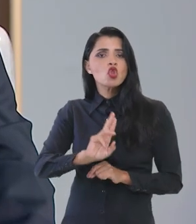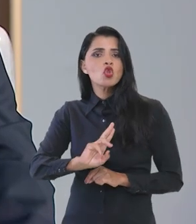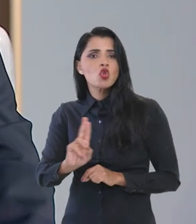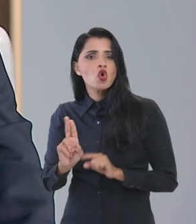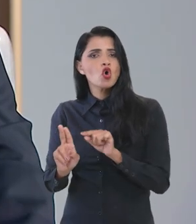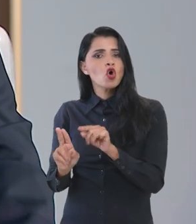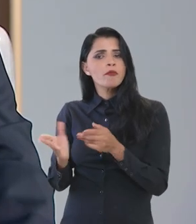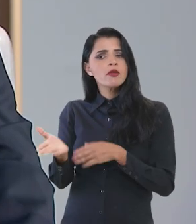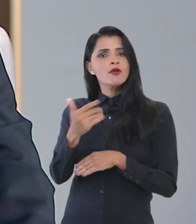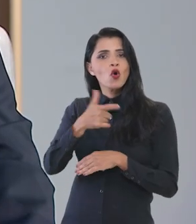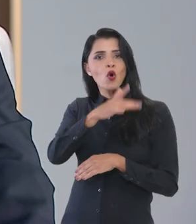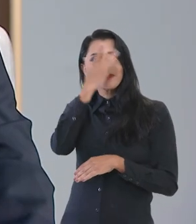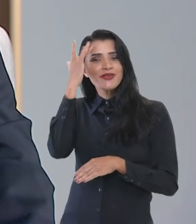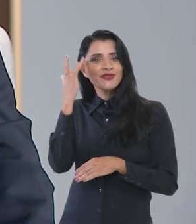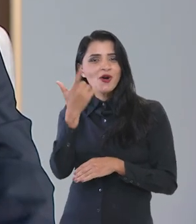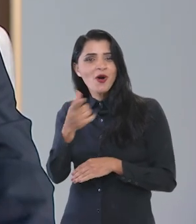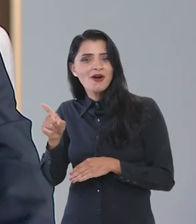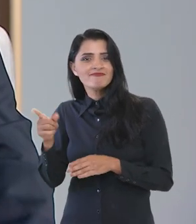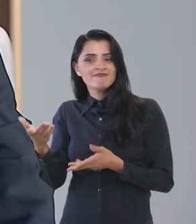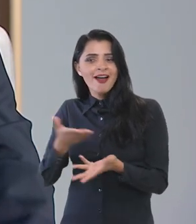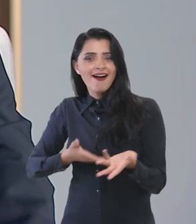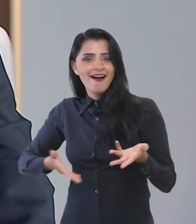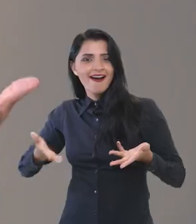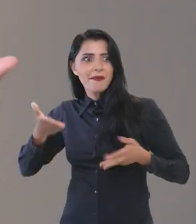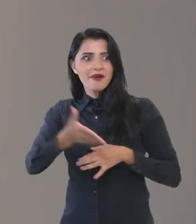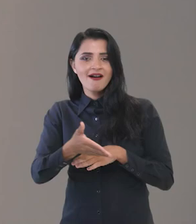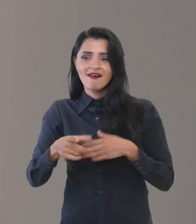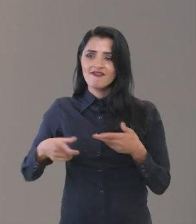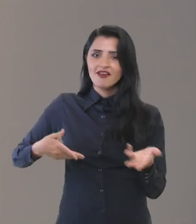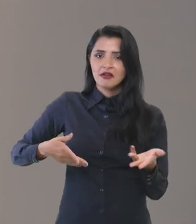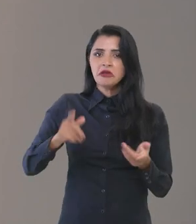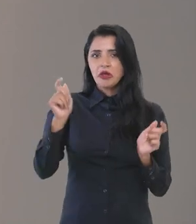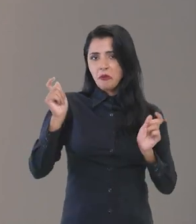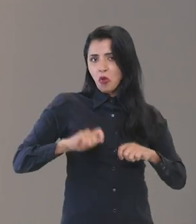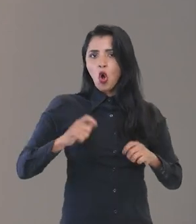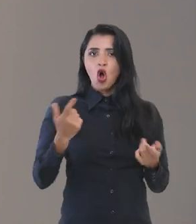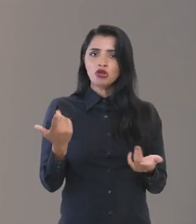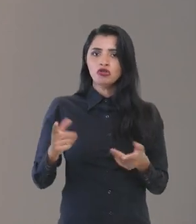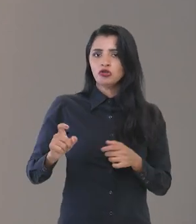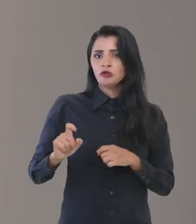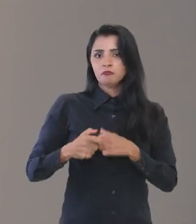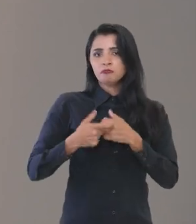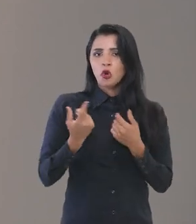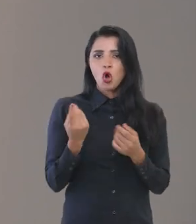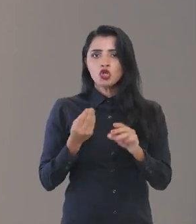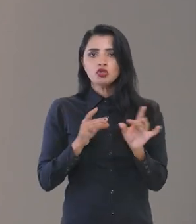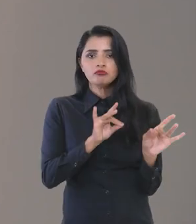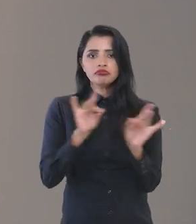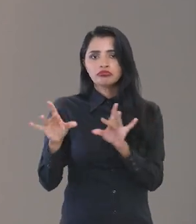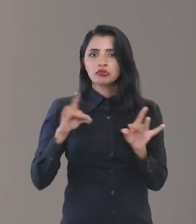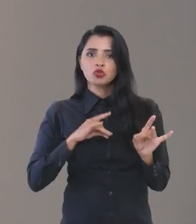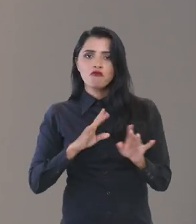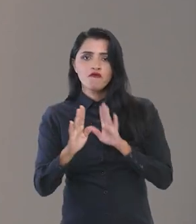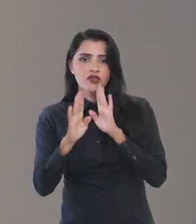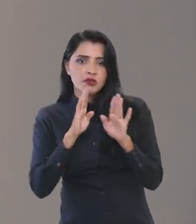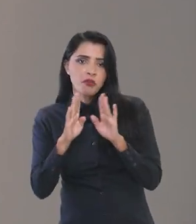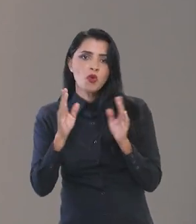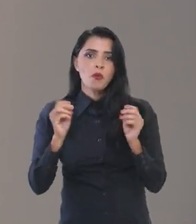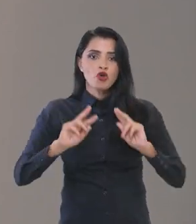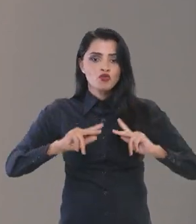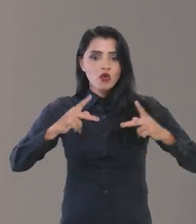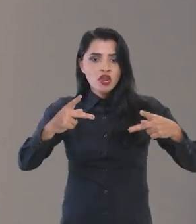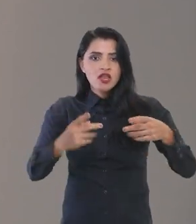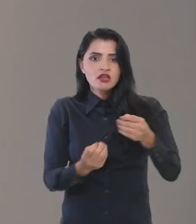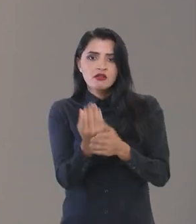ela é chamada a engajar outros. Então, ela pode twittar, ela pode colocar no Facebook dela, ela